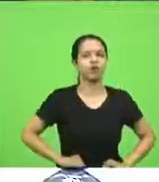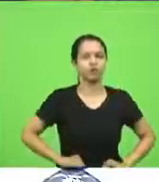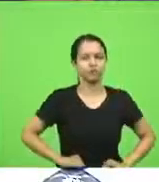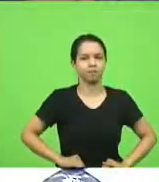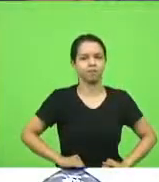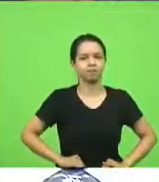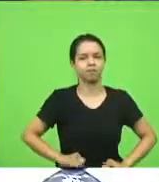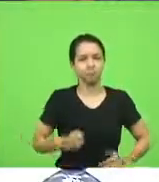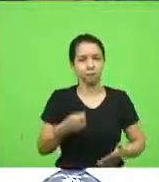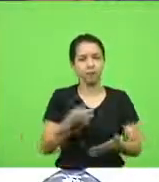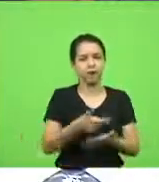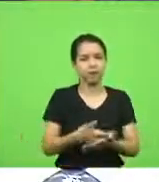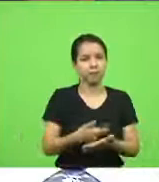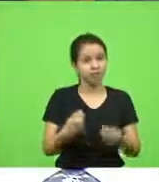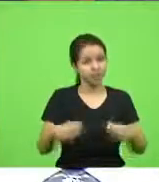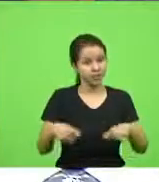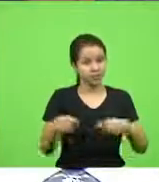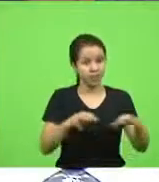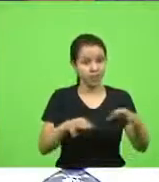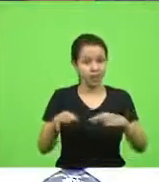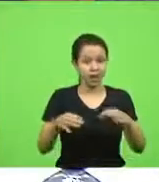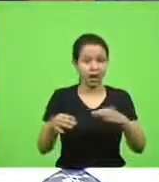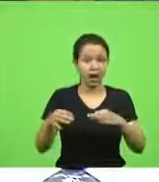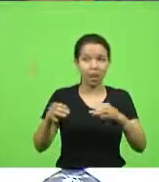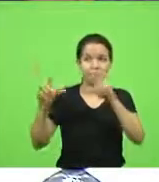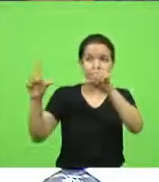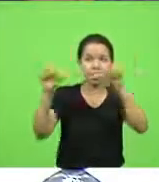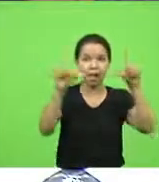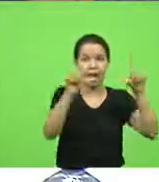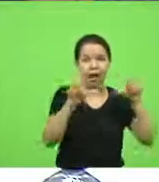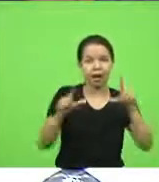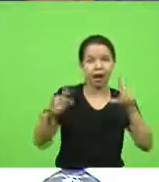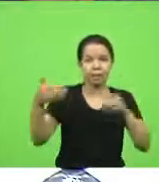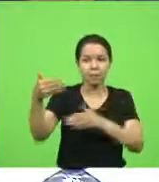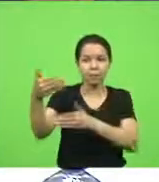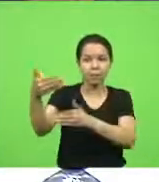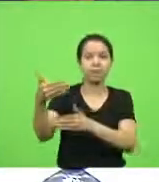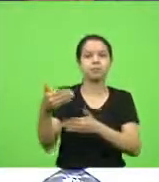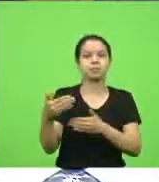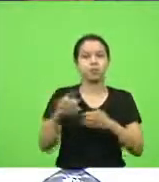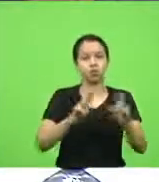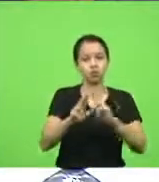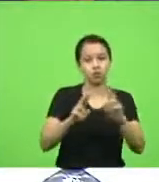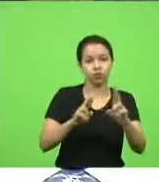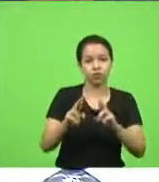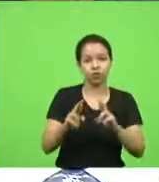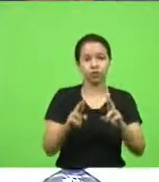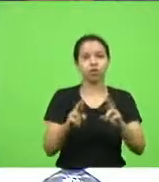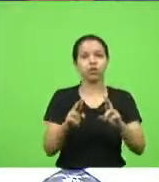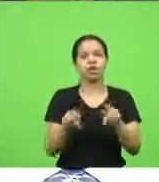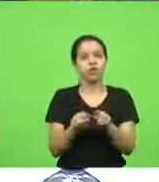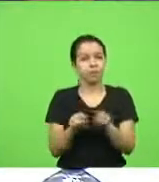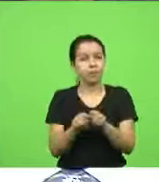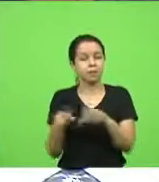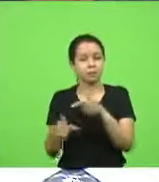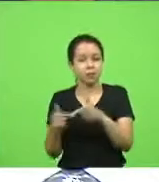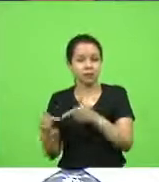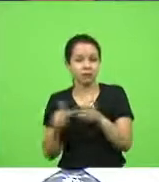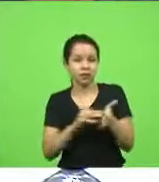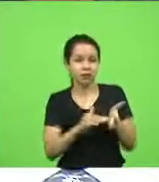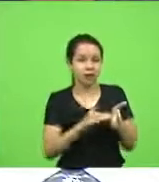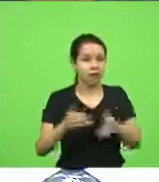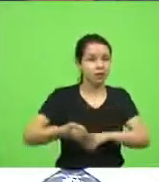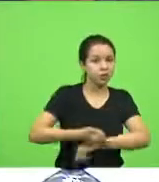colocar placas ao longo das rodovias, a mesma ação nós estamos trabalhando com o secretário da infraestrutura, a mesma